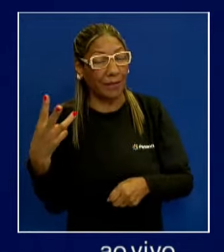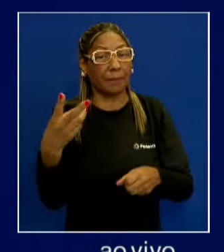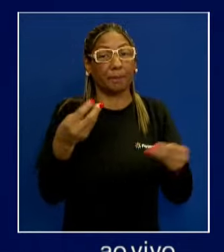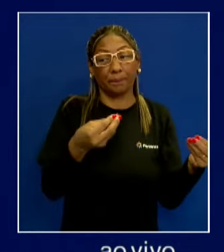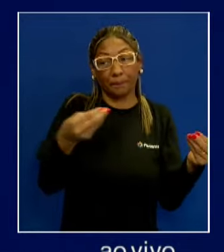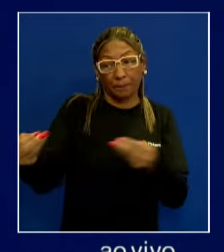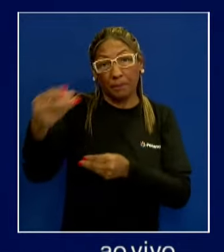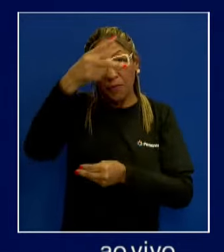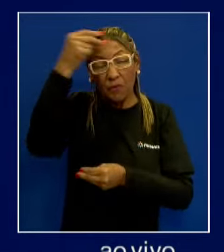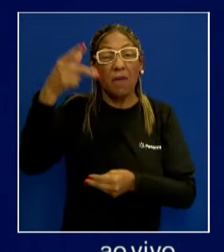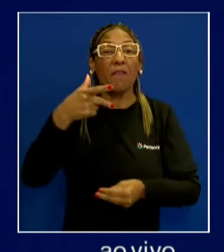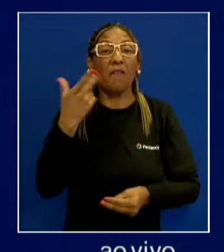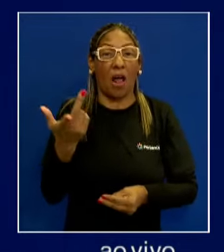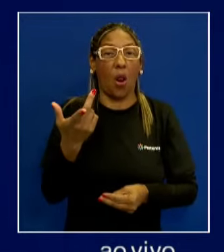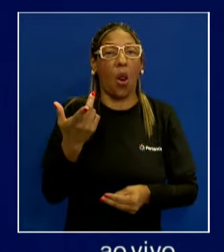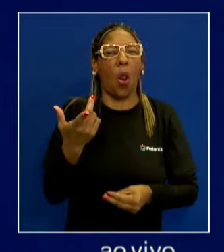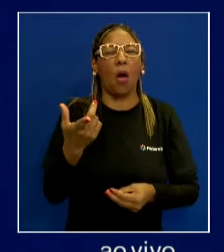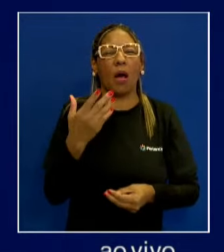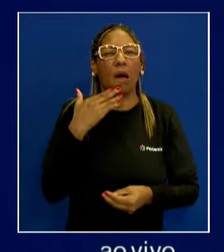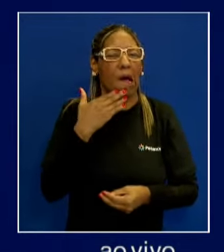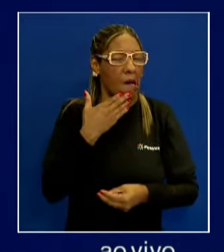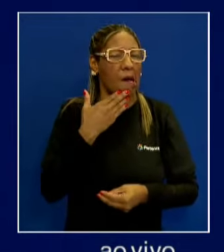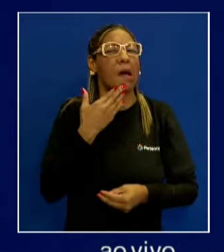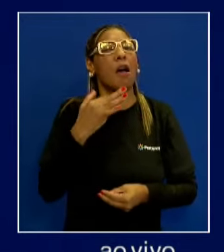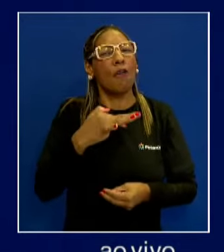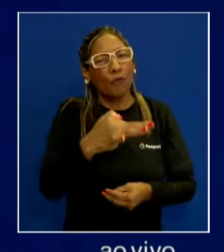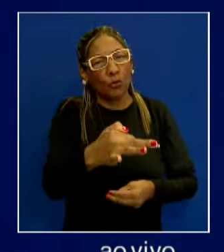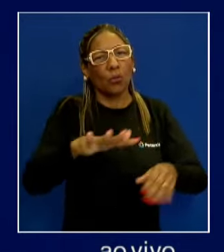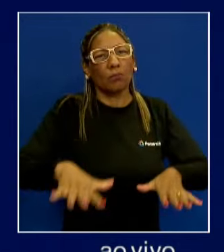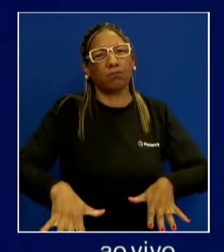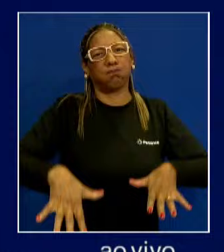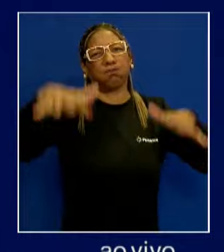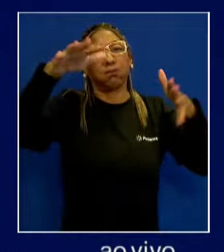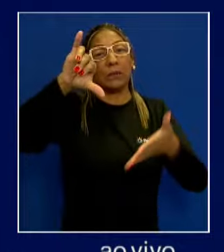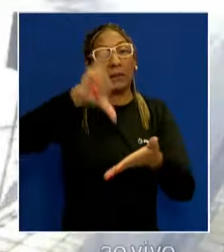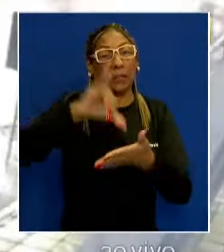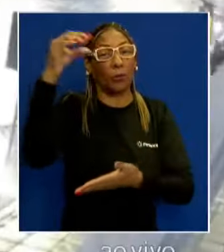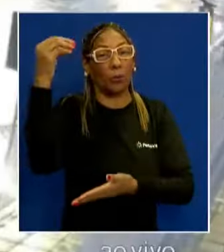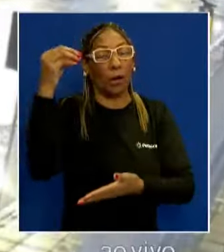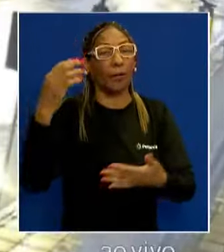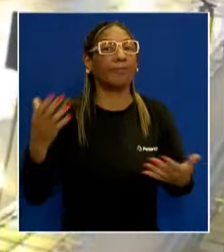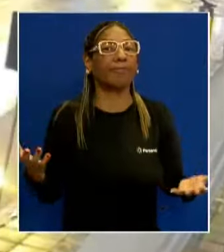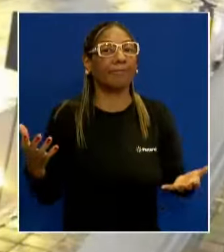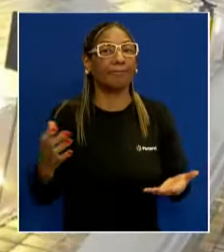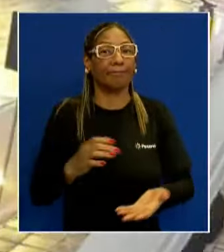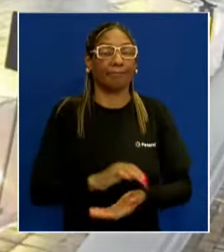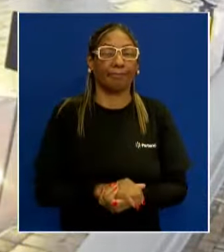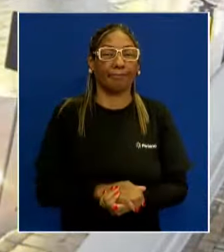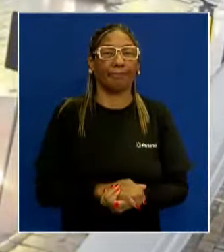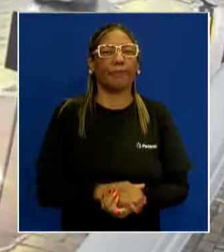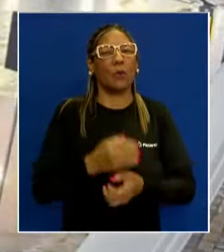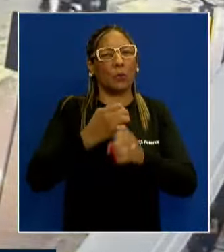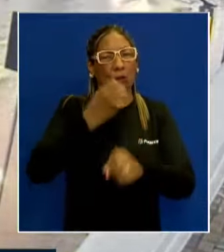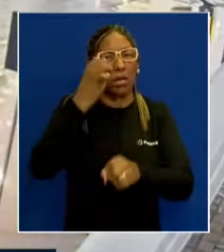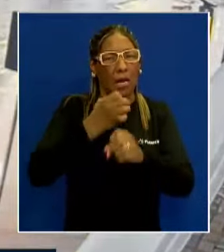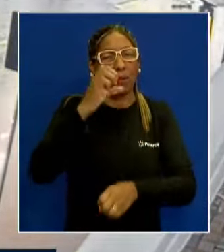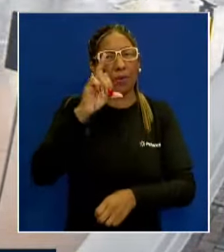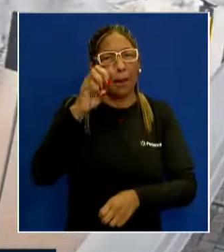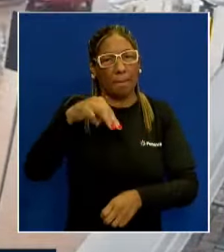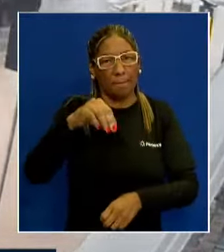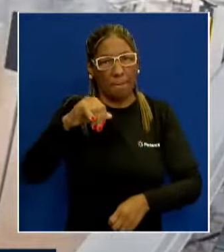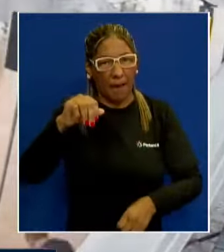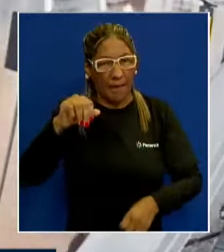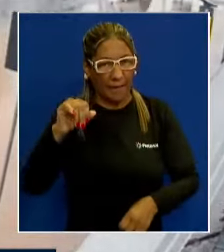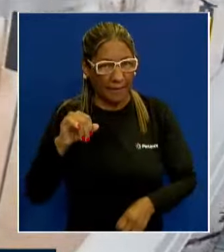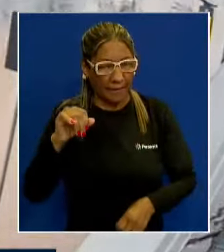deficiências nos locais causariam alagamento nas áreas centrais de Porto Alegre. Os engenheiros do DEMAI, Marcos